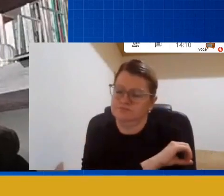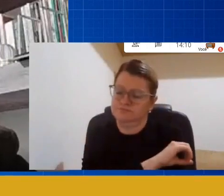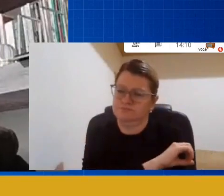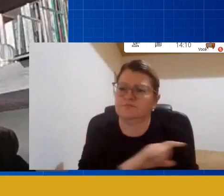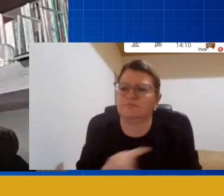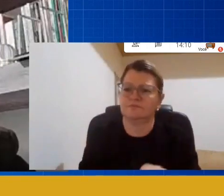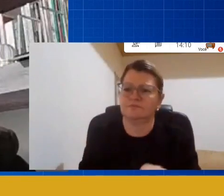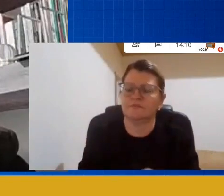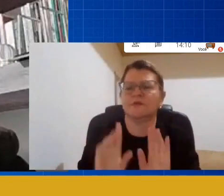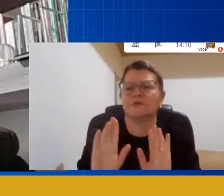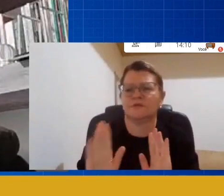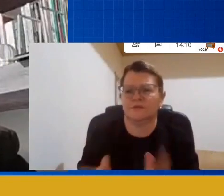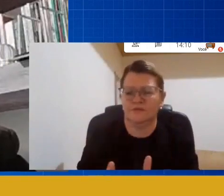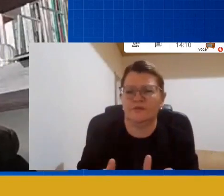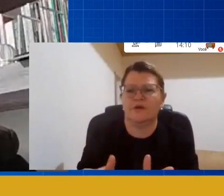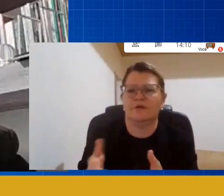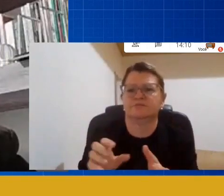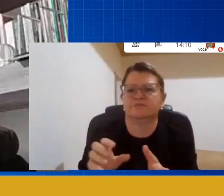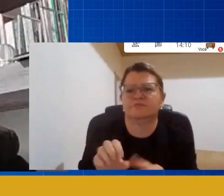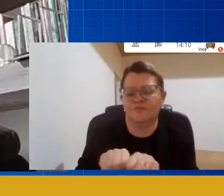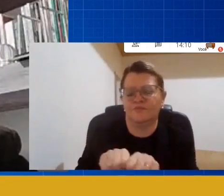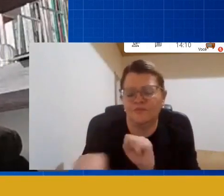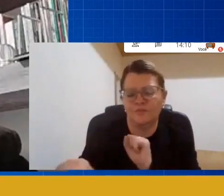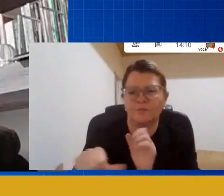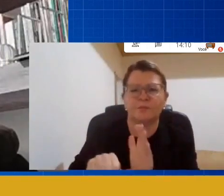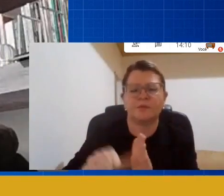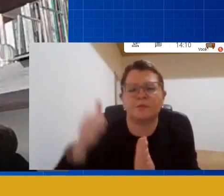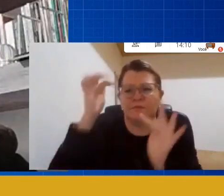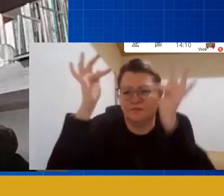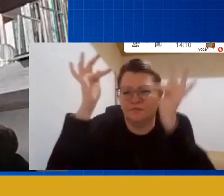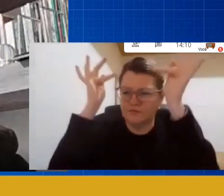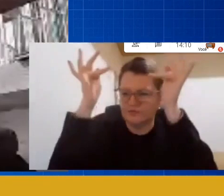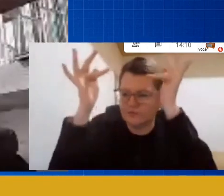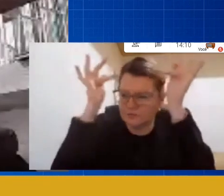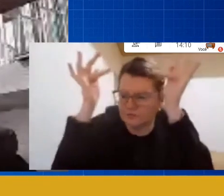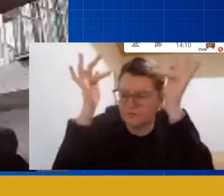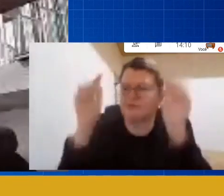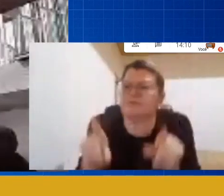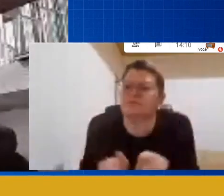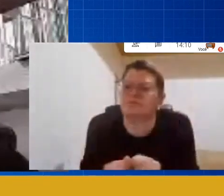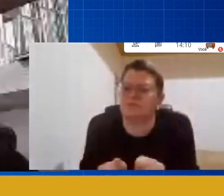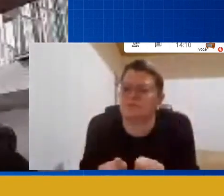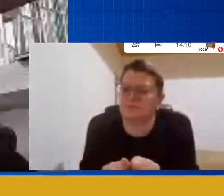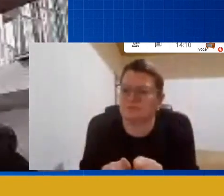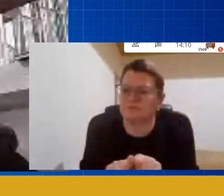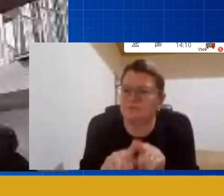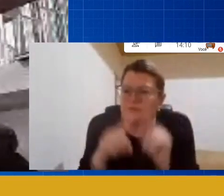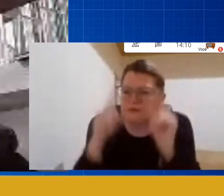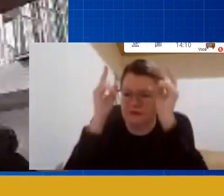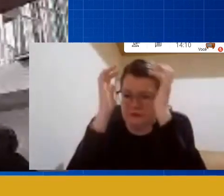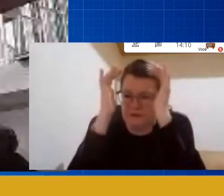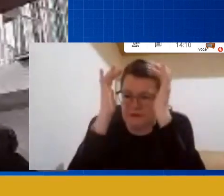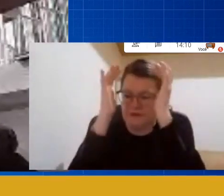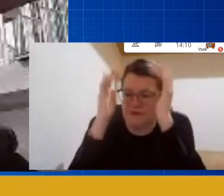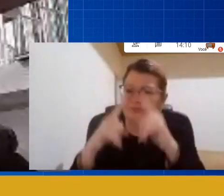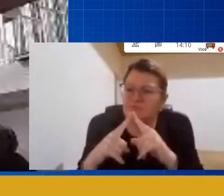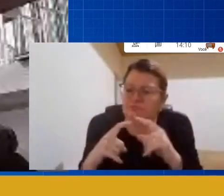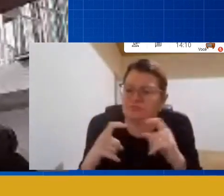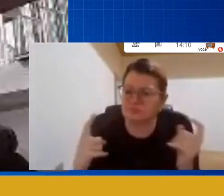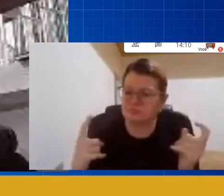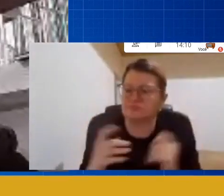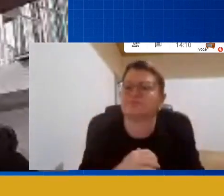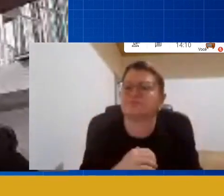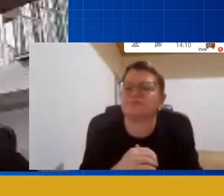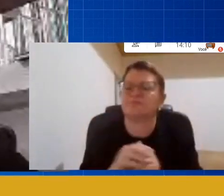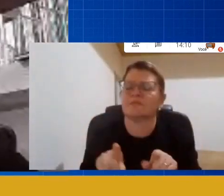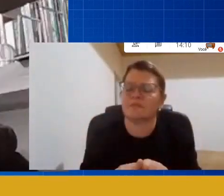formação, primeiramente, em filosofia, psicanálise, neurociência, e atualmente, no doutorado,